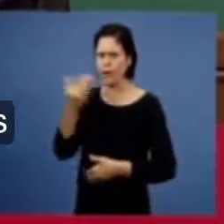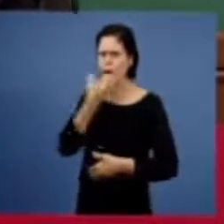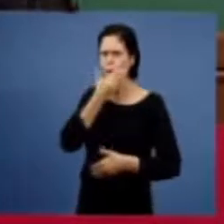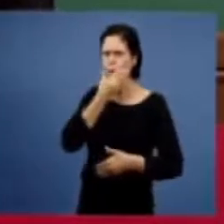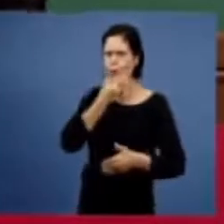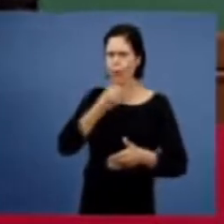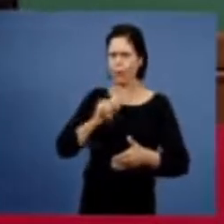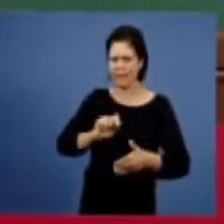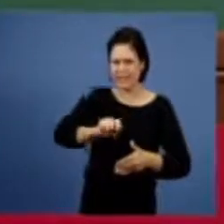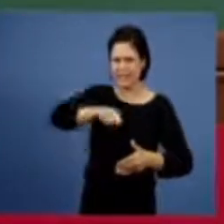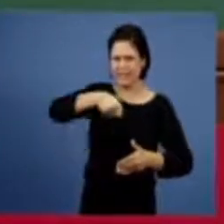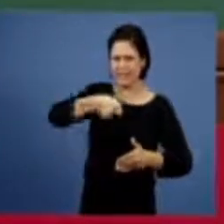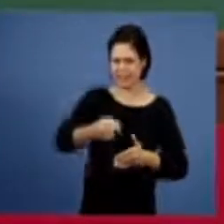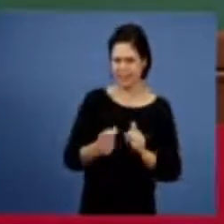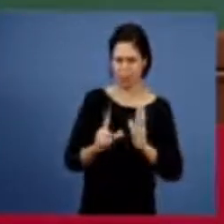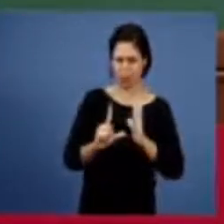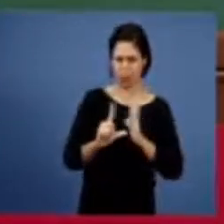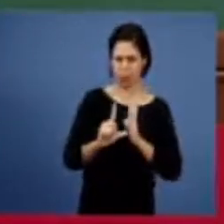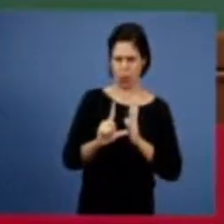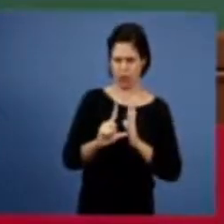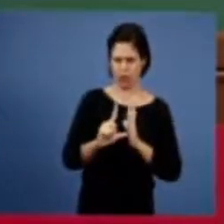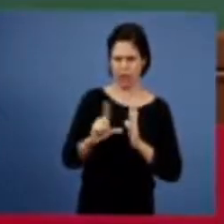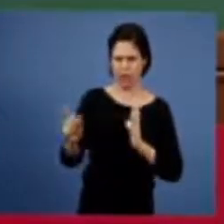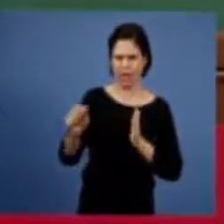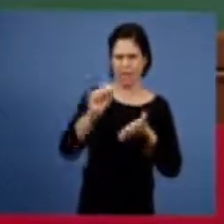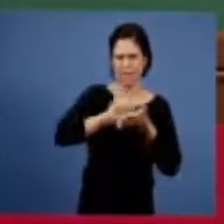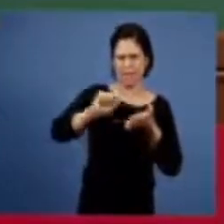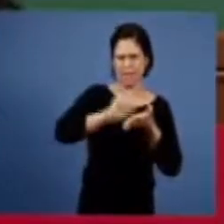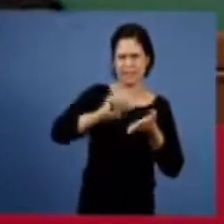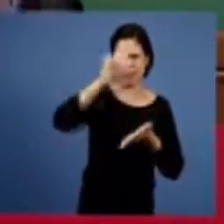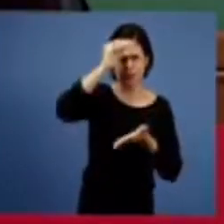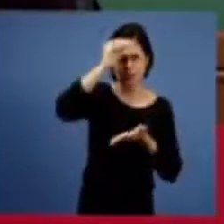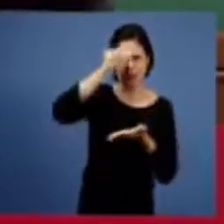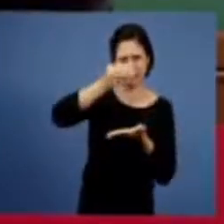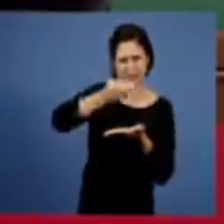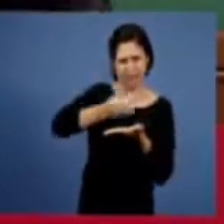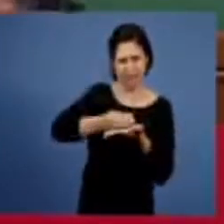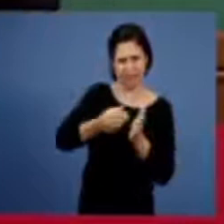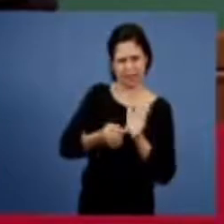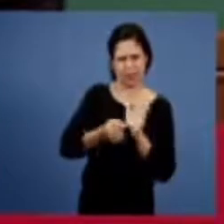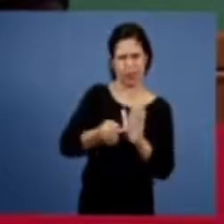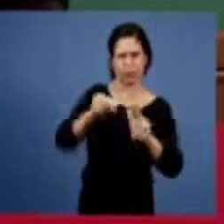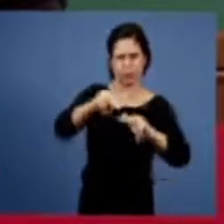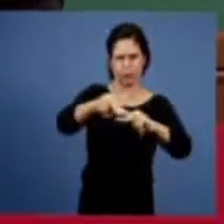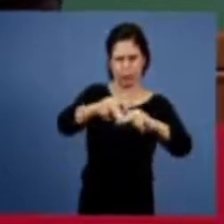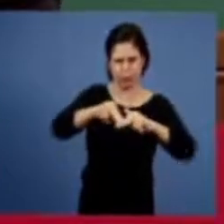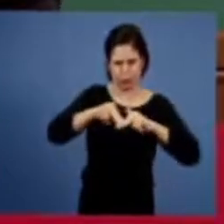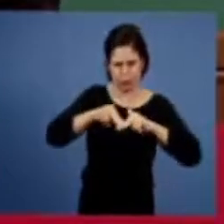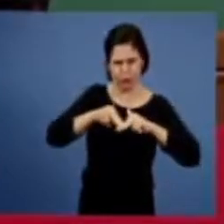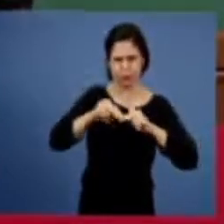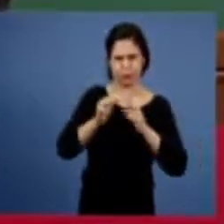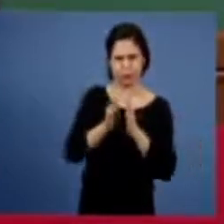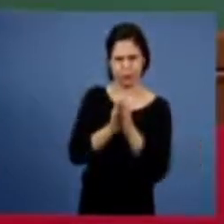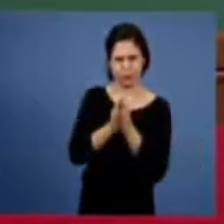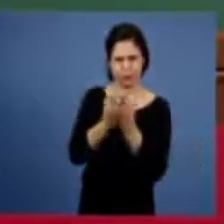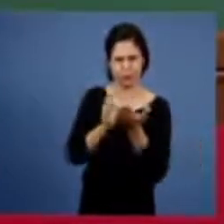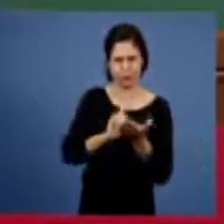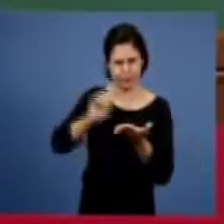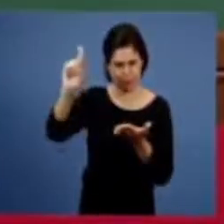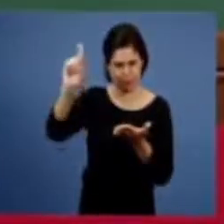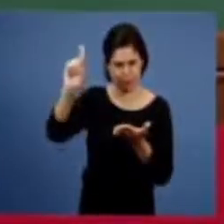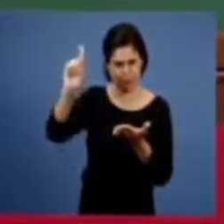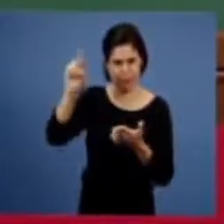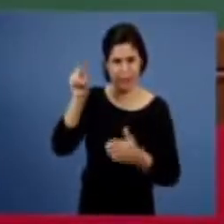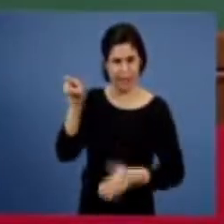apresenta na sua na sua tese os motivos bíblicos ele